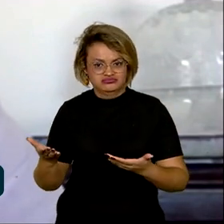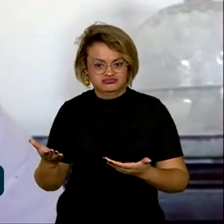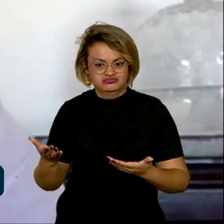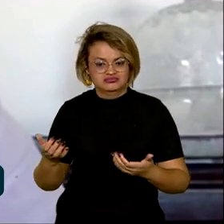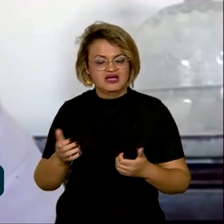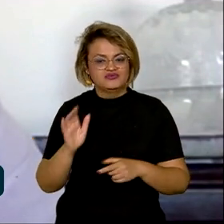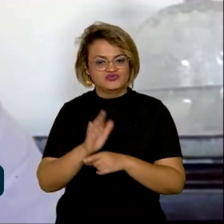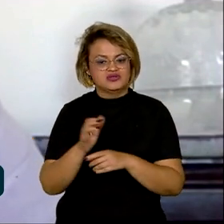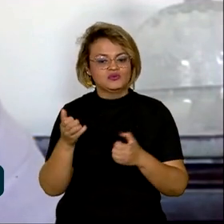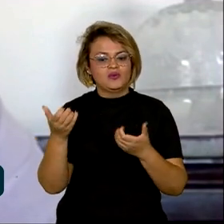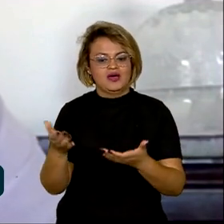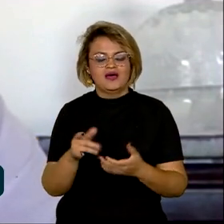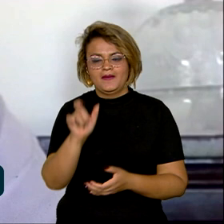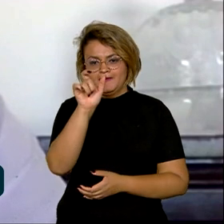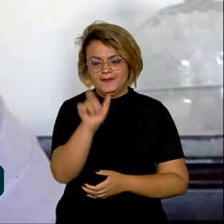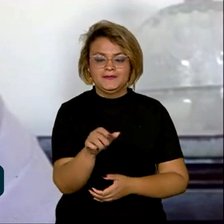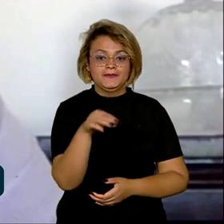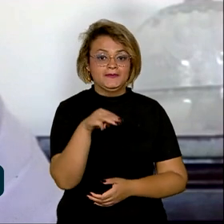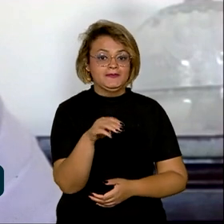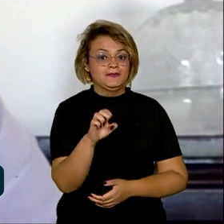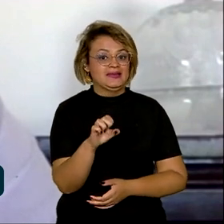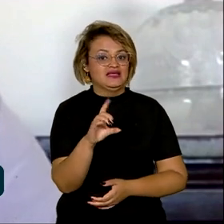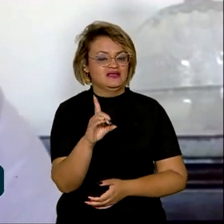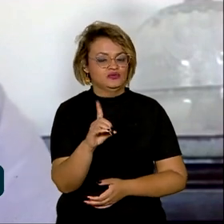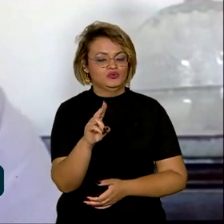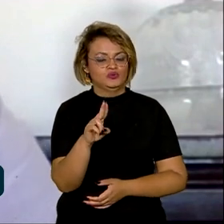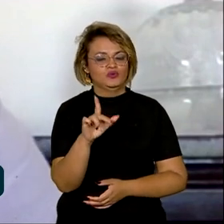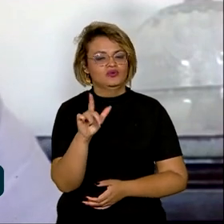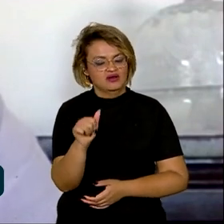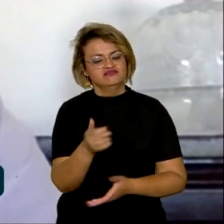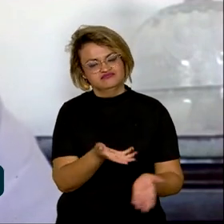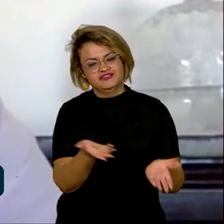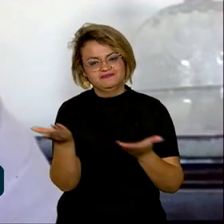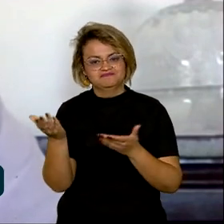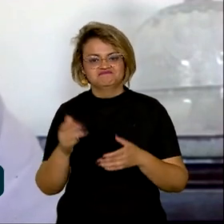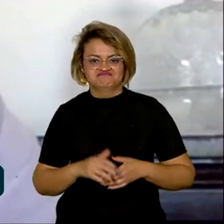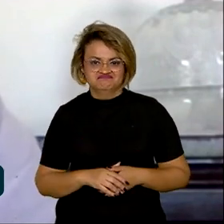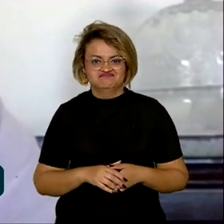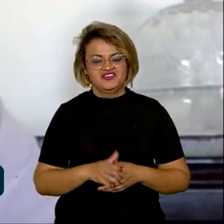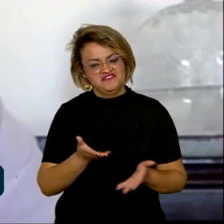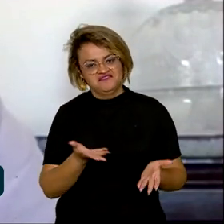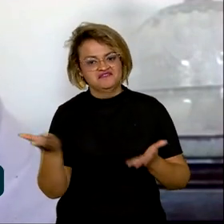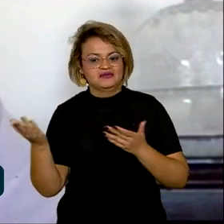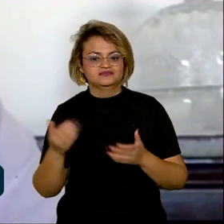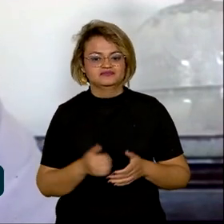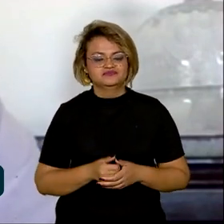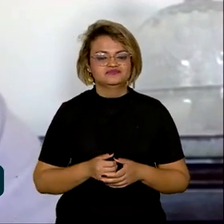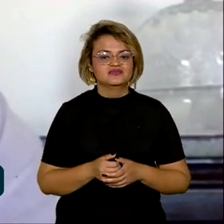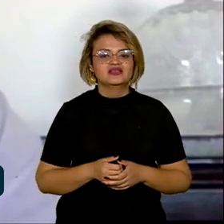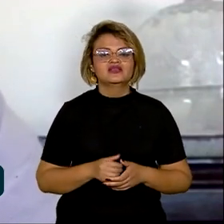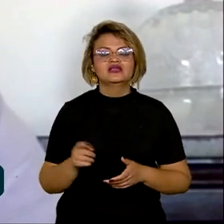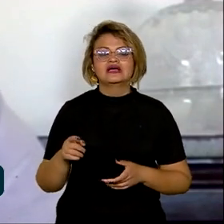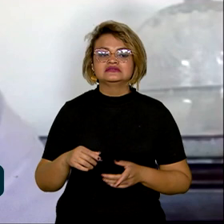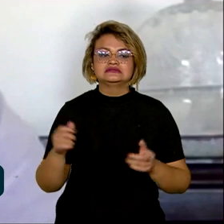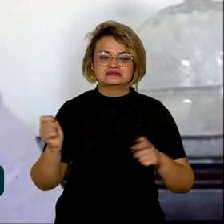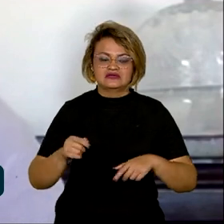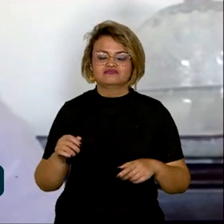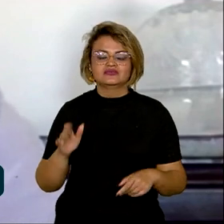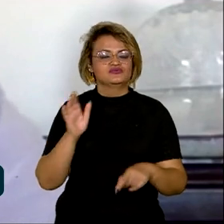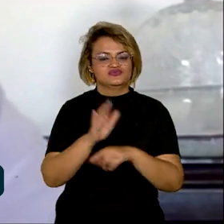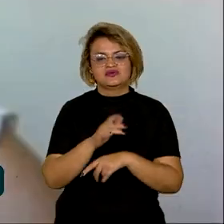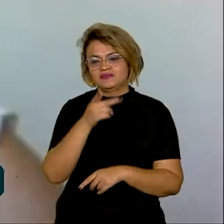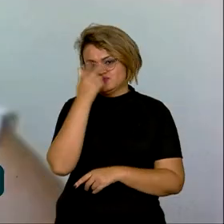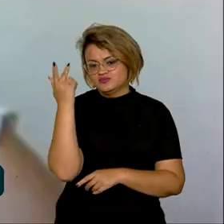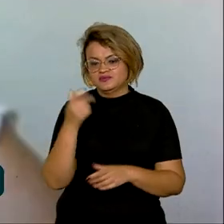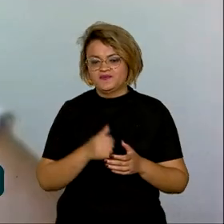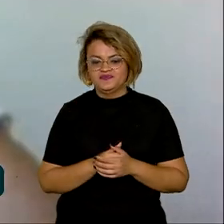ser também um doador de medula óssea, de fato, sintam-se convidados, porque a gente pode ajudar muitas